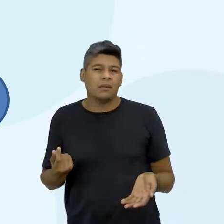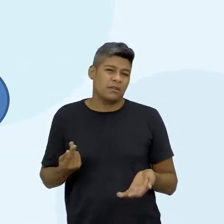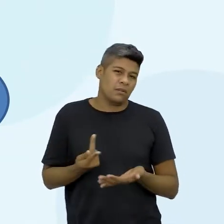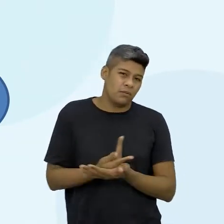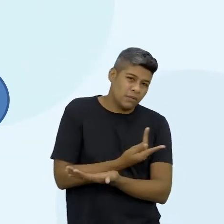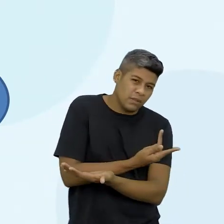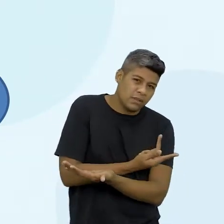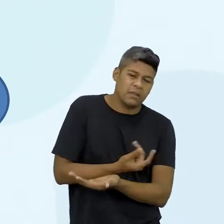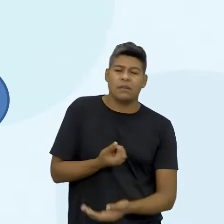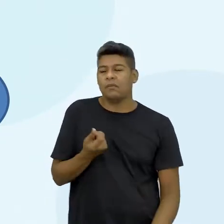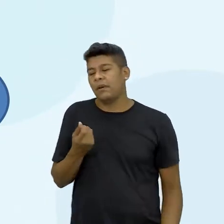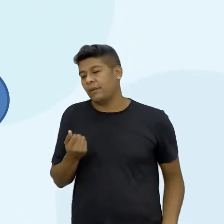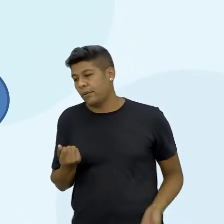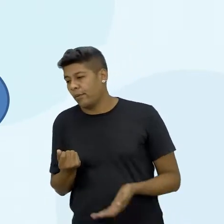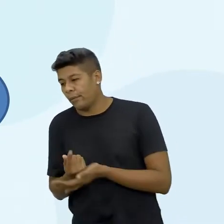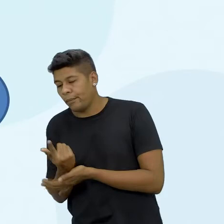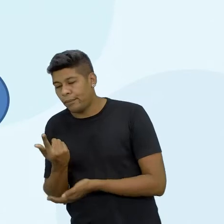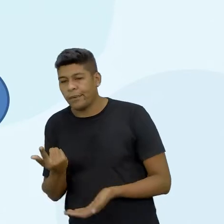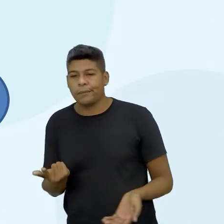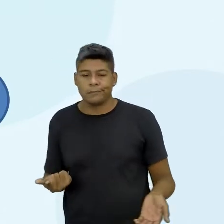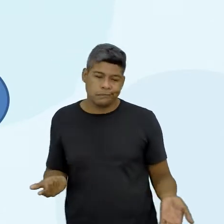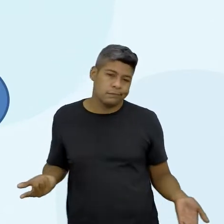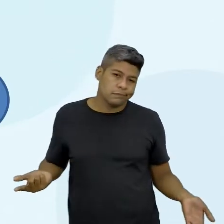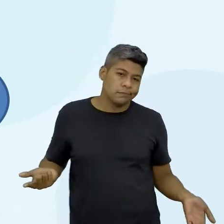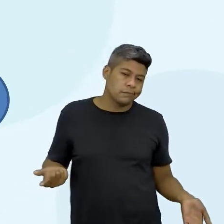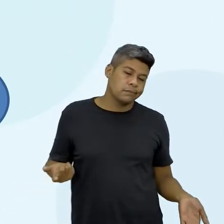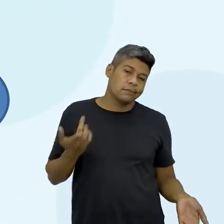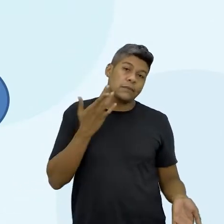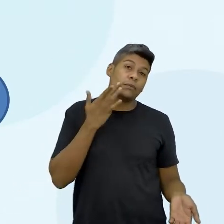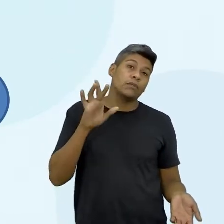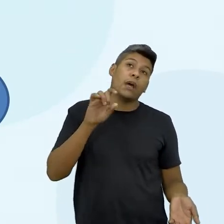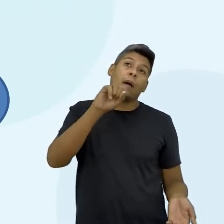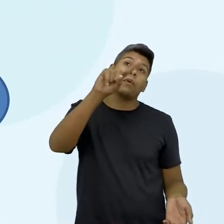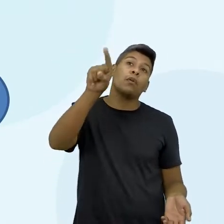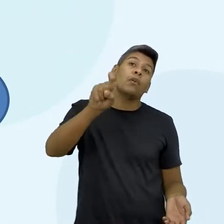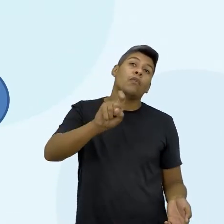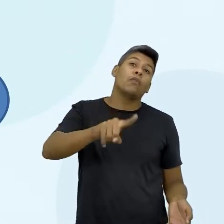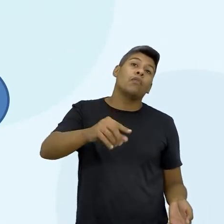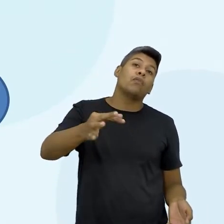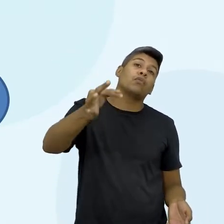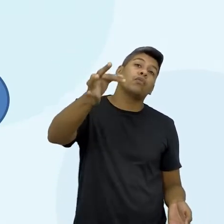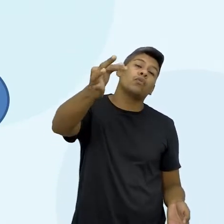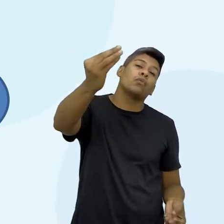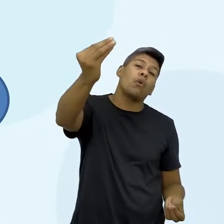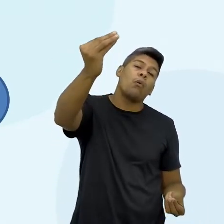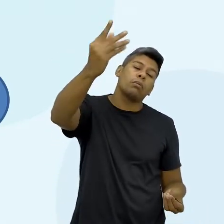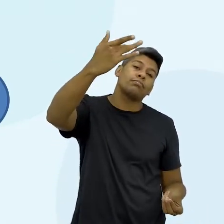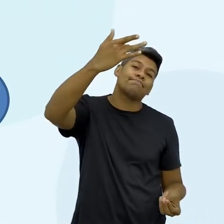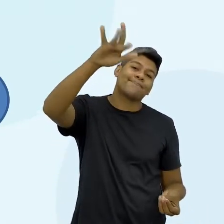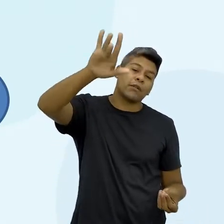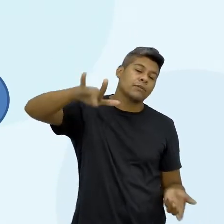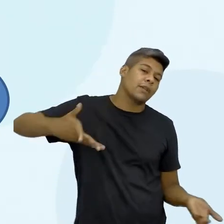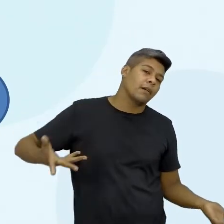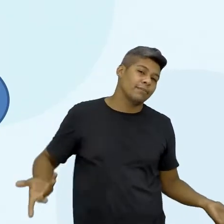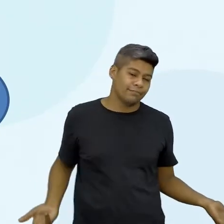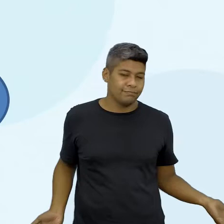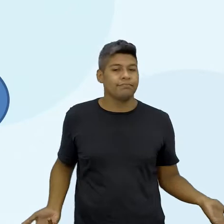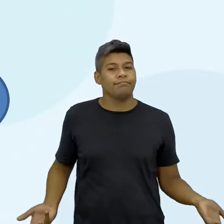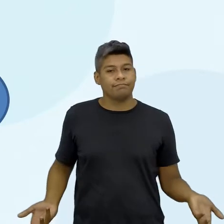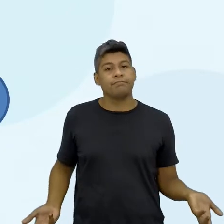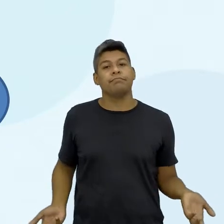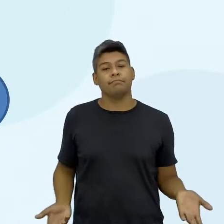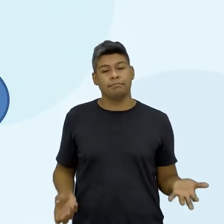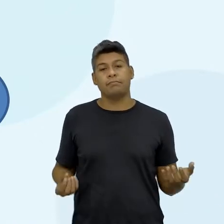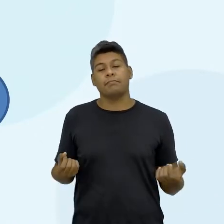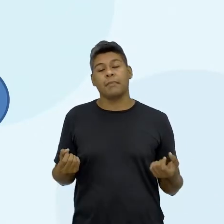que a gente não prevê, algo que pode acontecer, algo inédito na nossa vida que às vezes a gente não